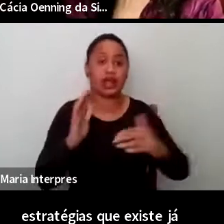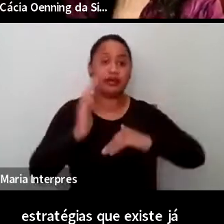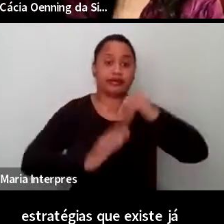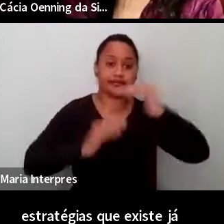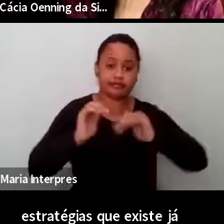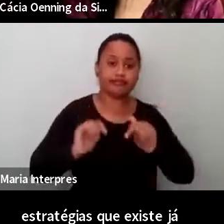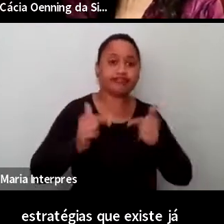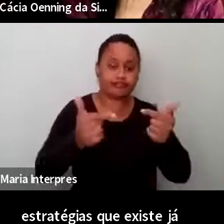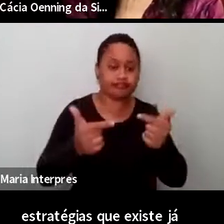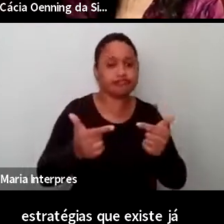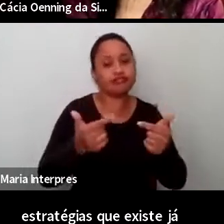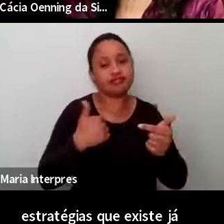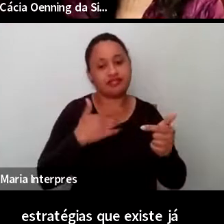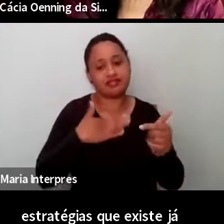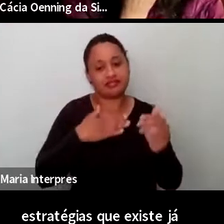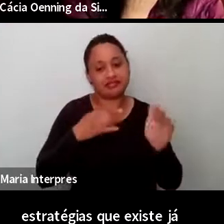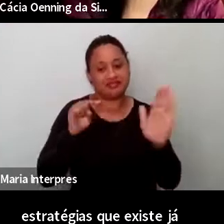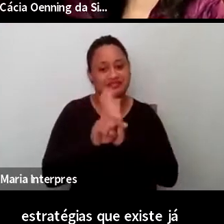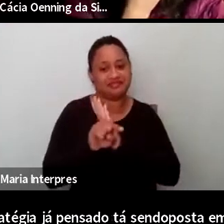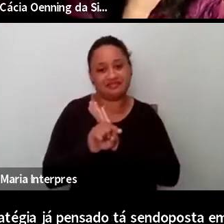é por aí essa minha pergunta.